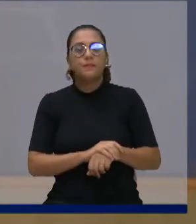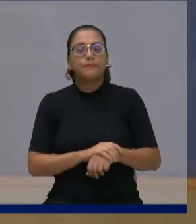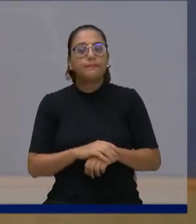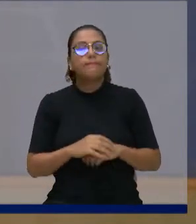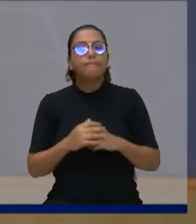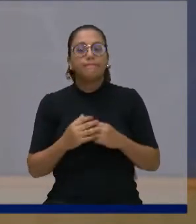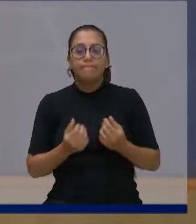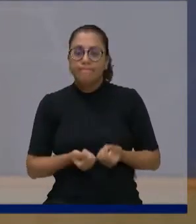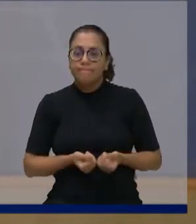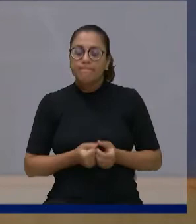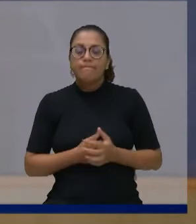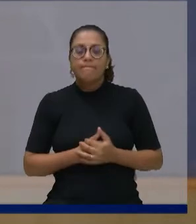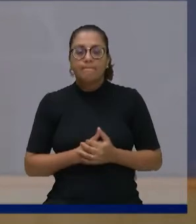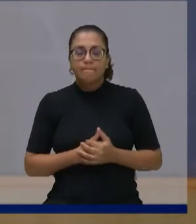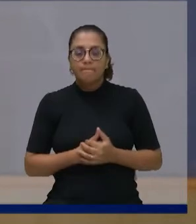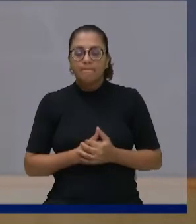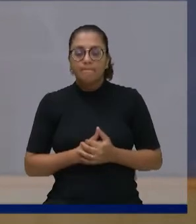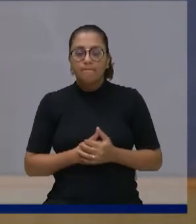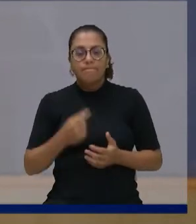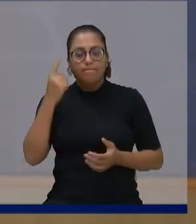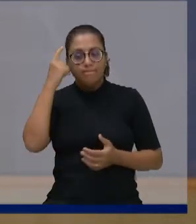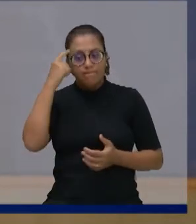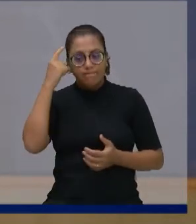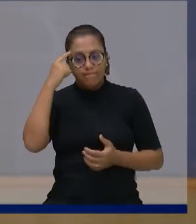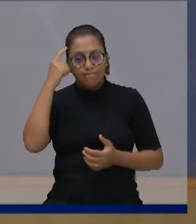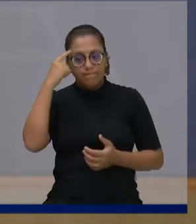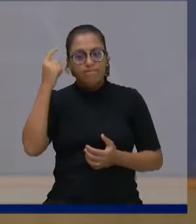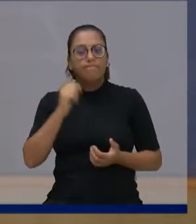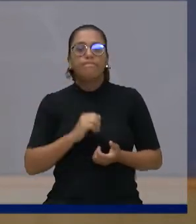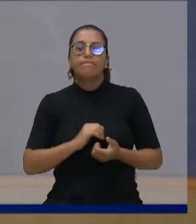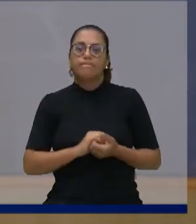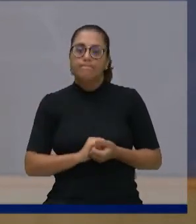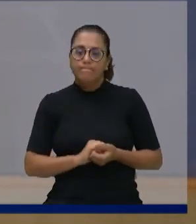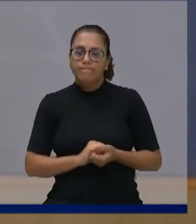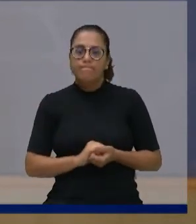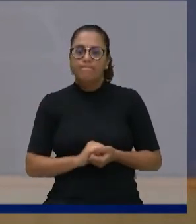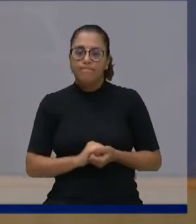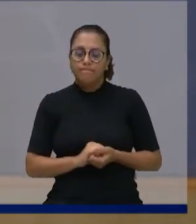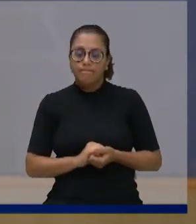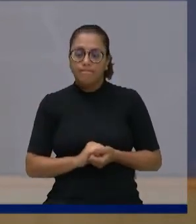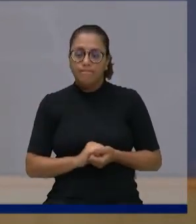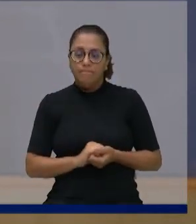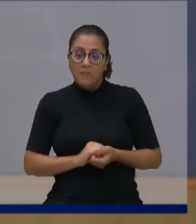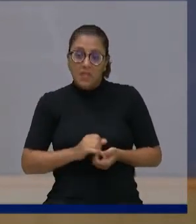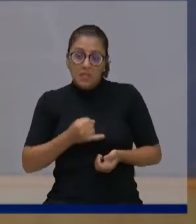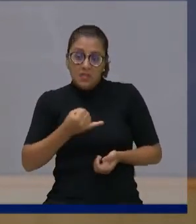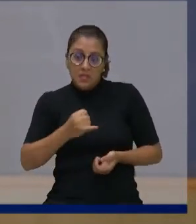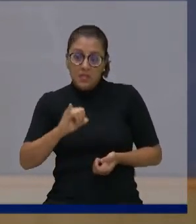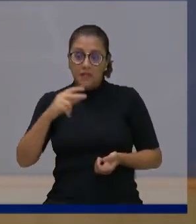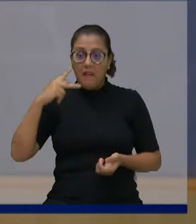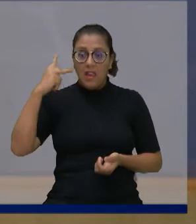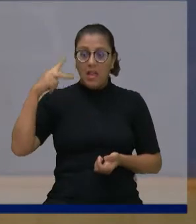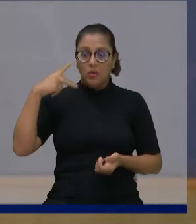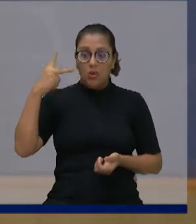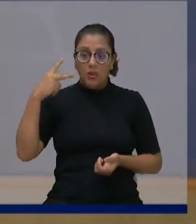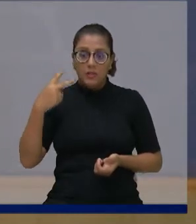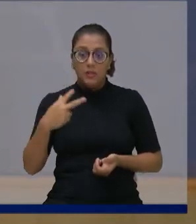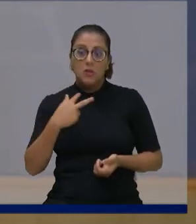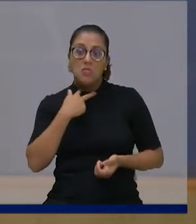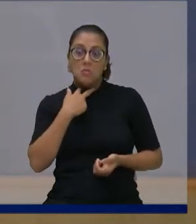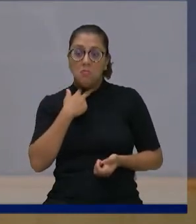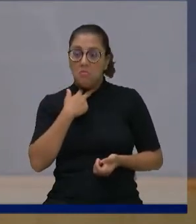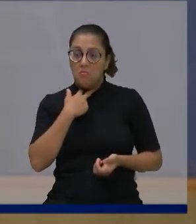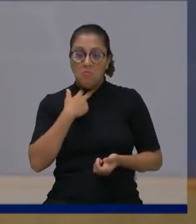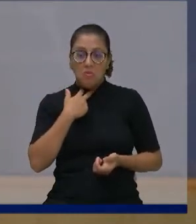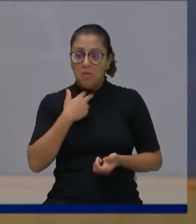Ora, imagine, se nós vereadores não podemos confiar